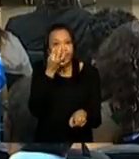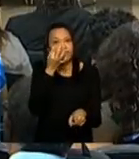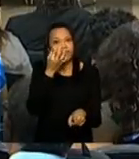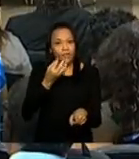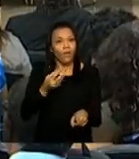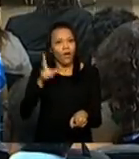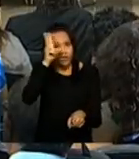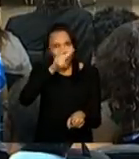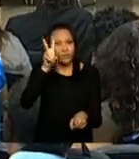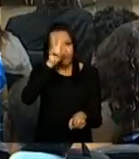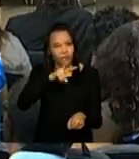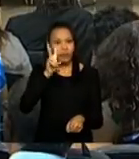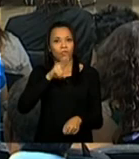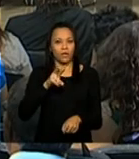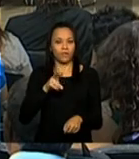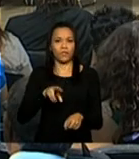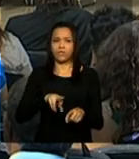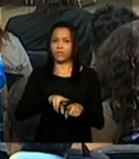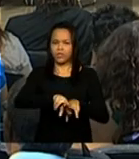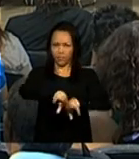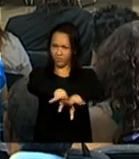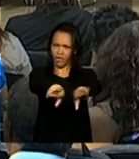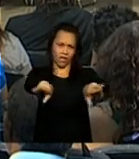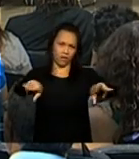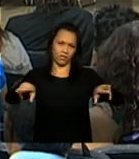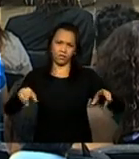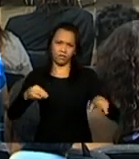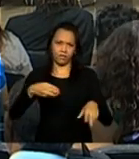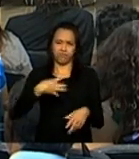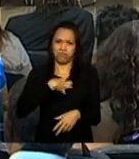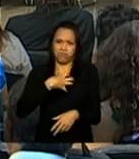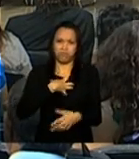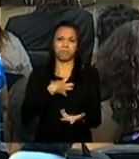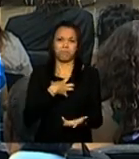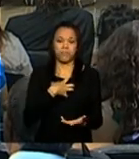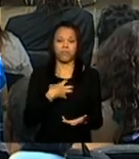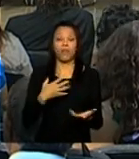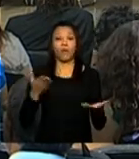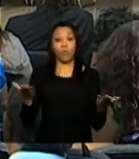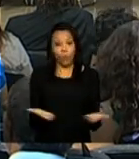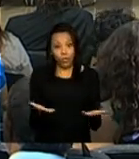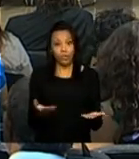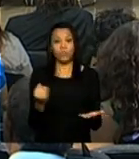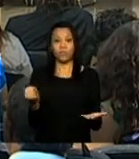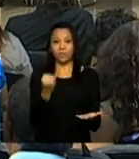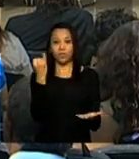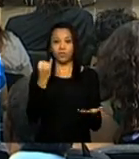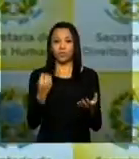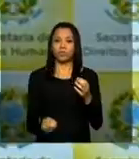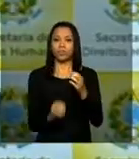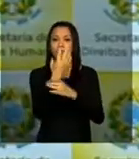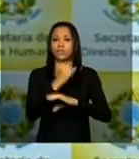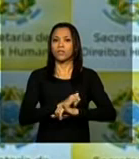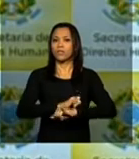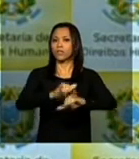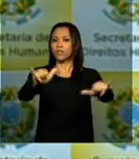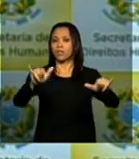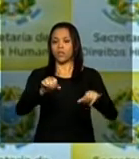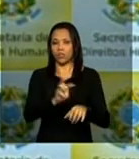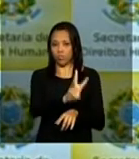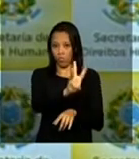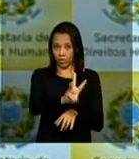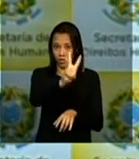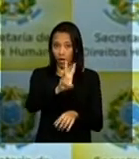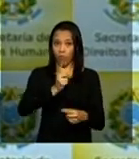acontecimentos de diferentes formas é oportuno o lançamento do portal por outro lado porque